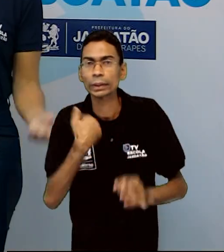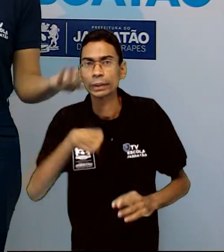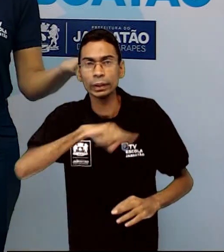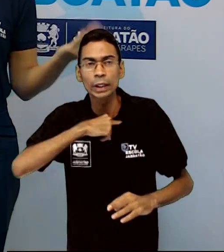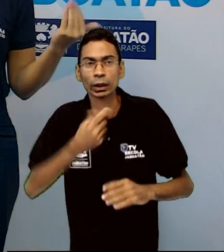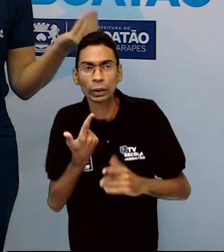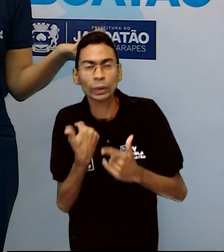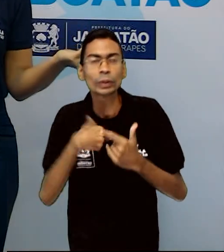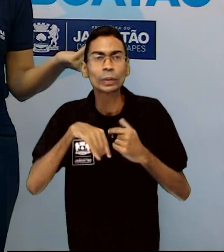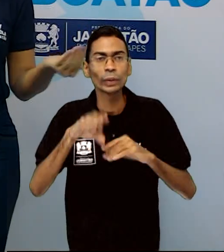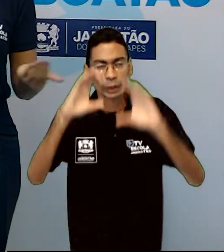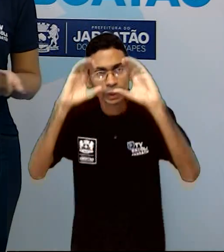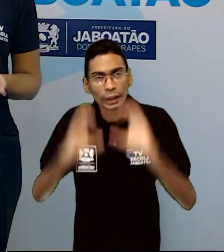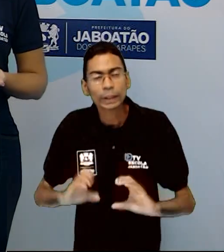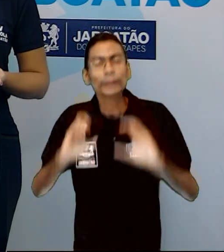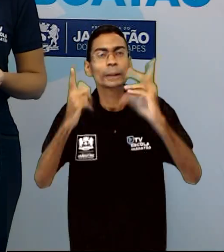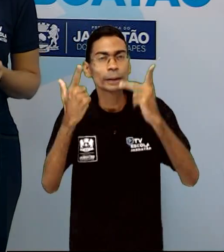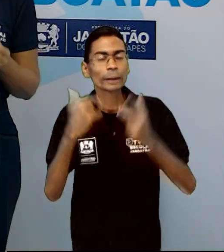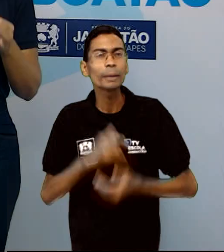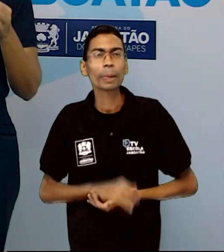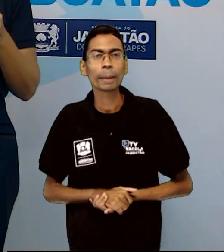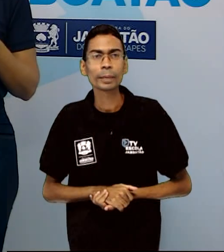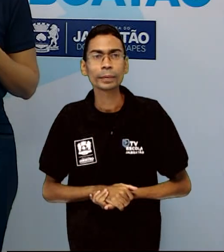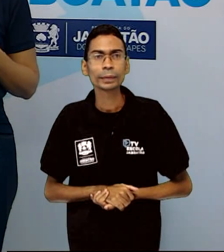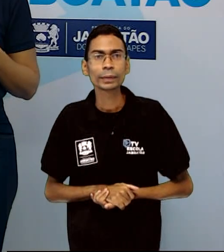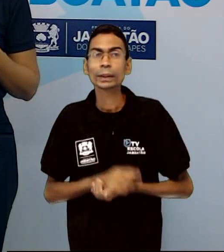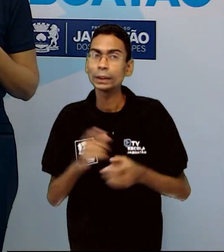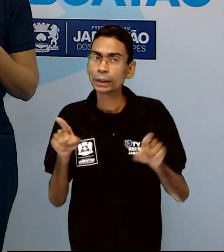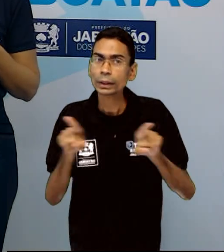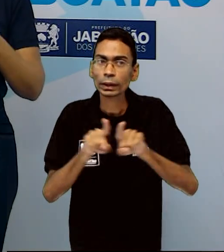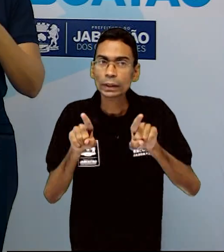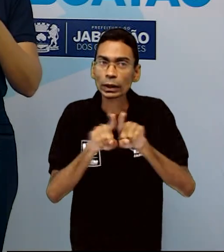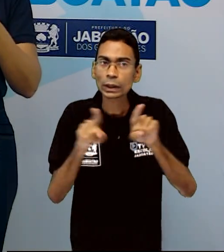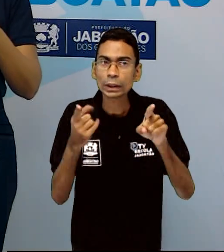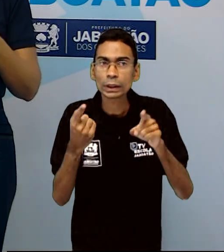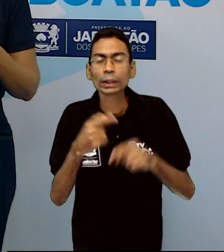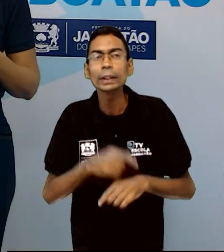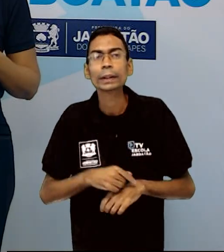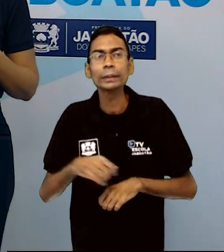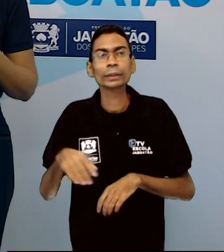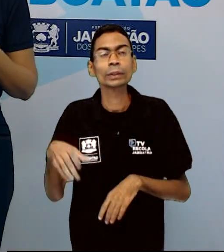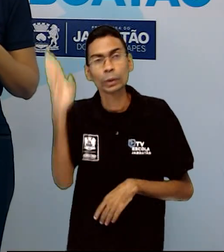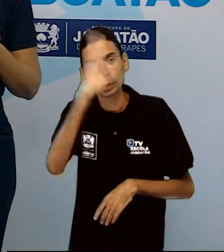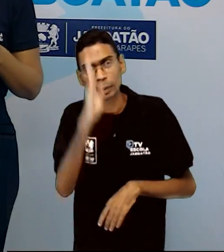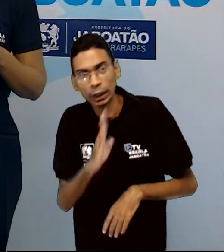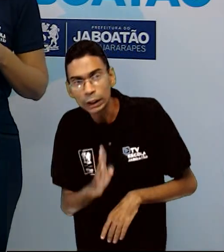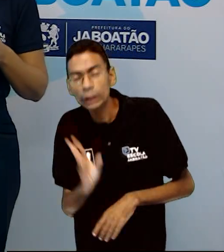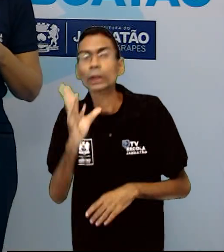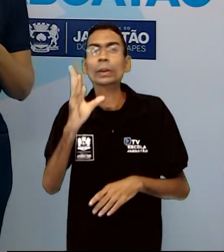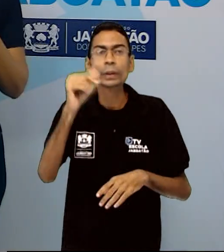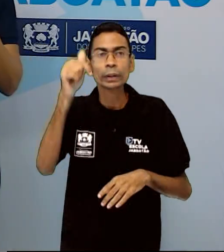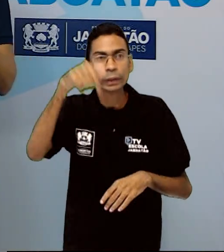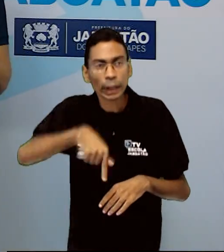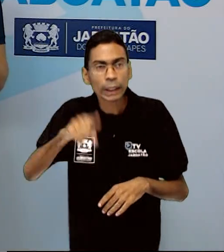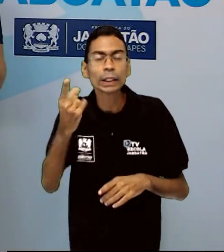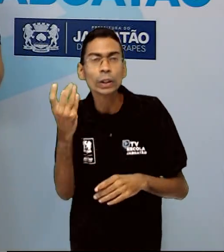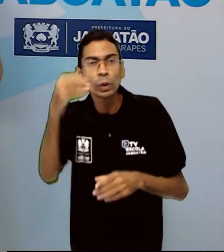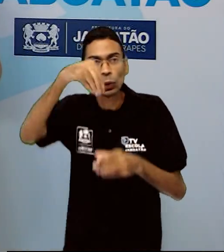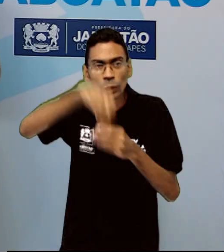de acordo com a Constituição Federal brasileira, o voto é obrigatório para cidadãos